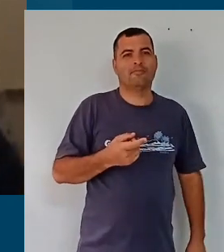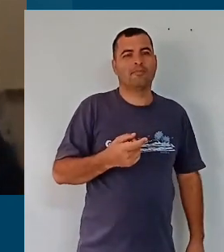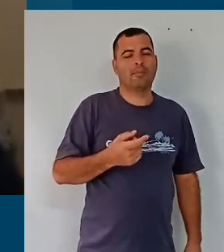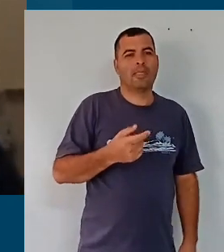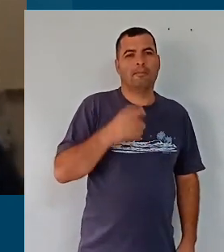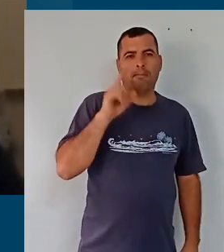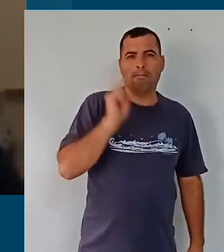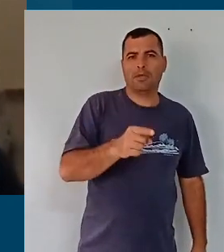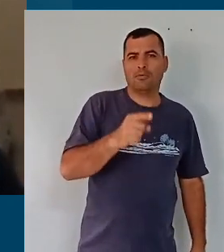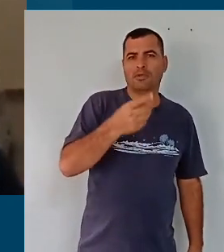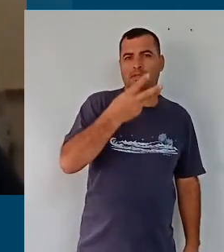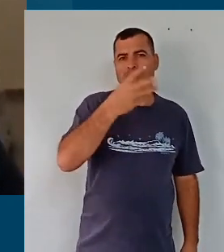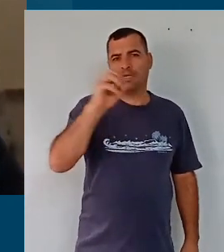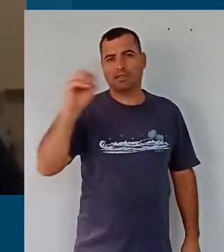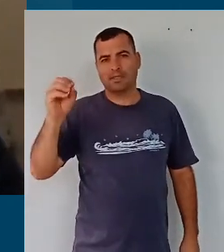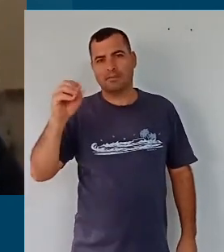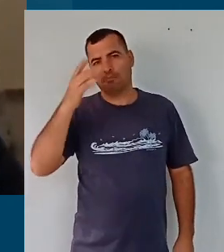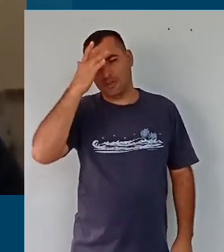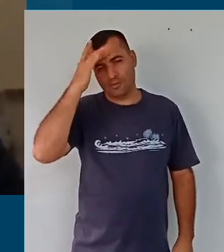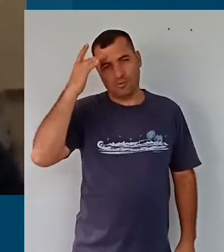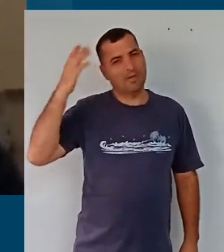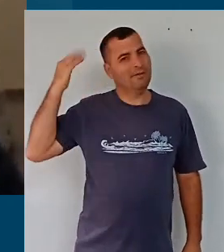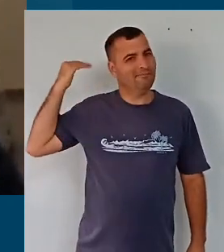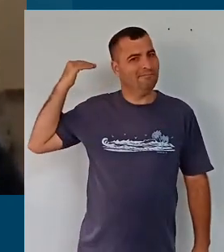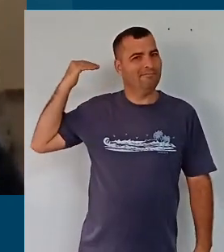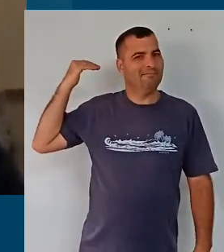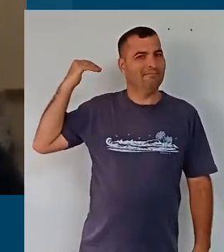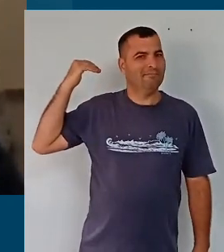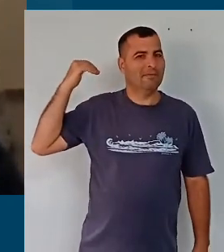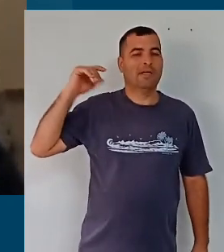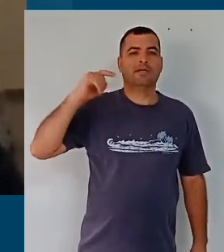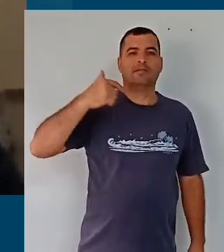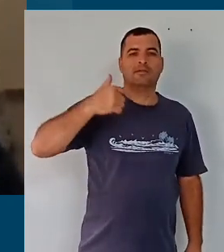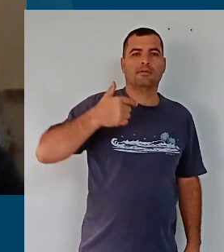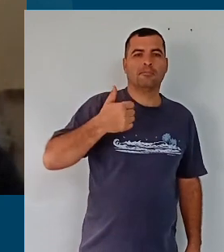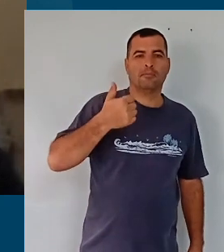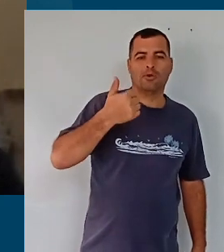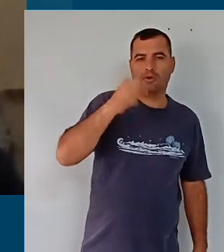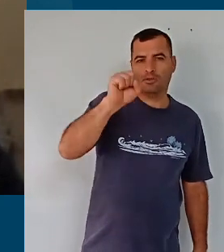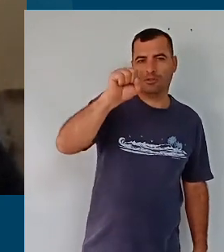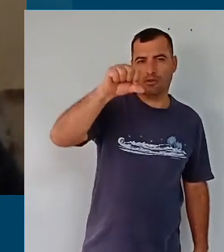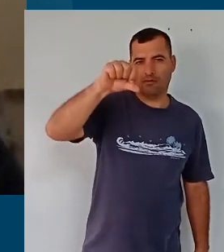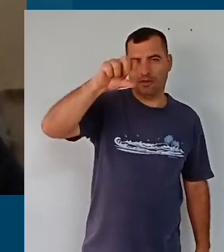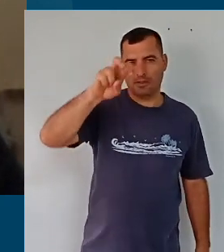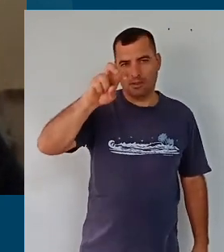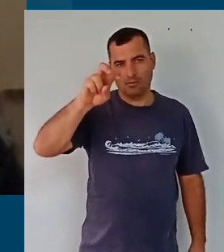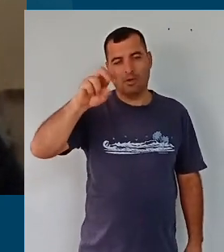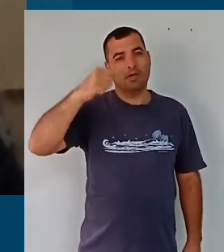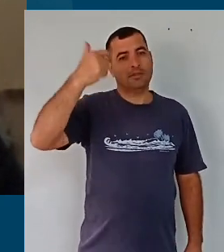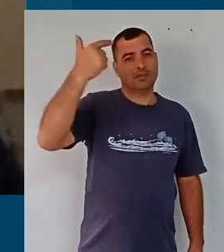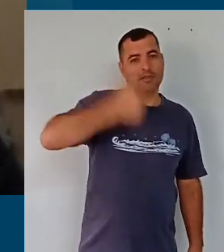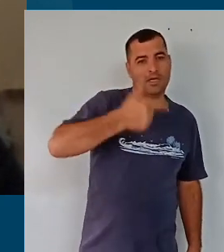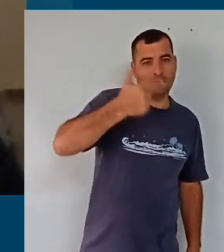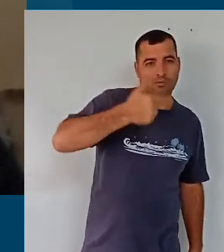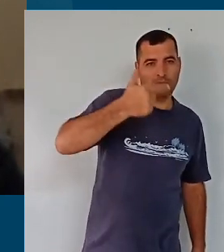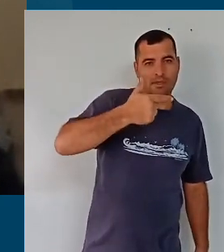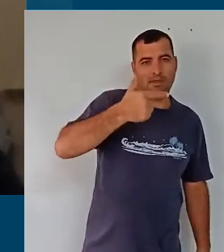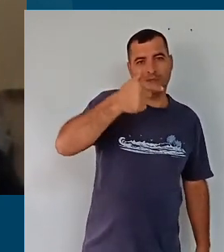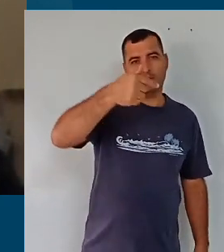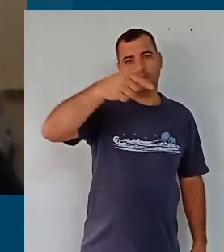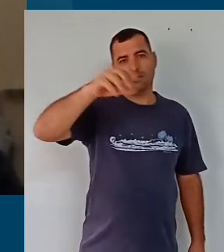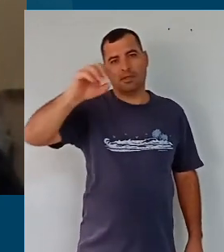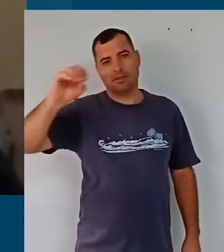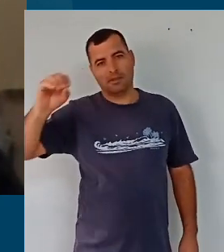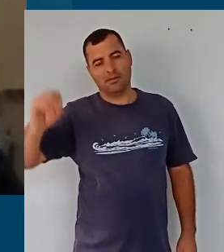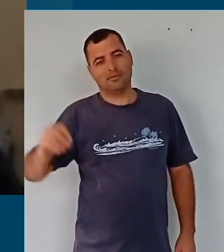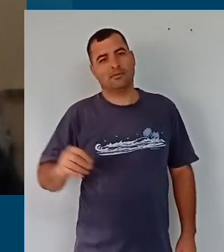desculpa, 1.300 pessoas. Na primeira sessão formativa, 895. Na segunda sessão formativa,